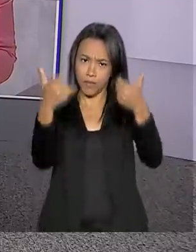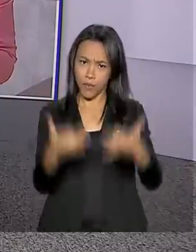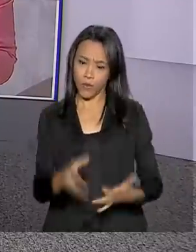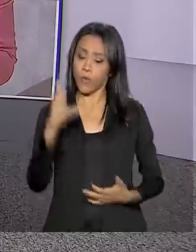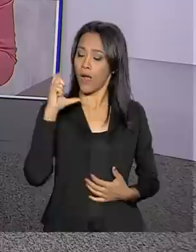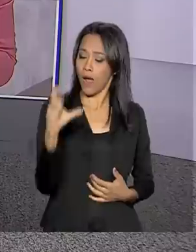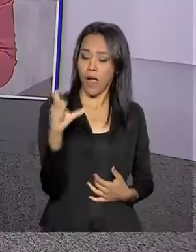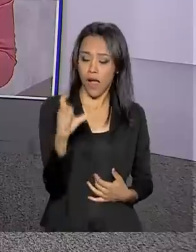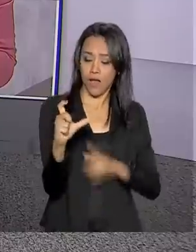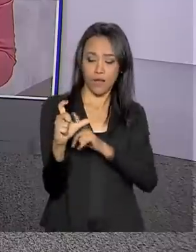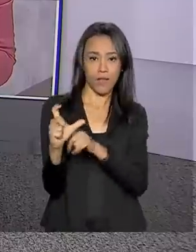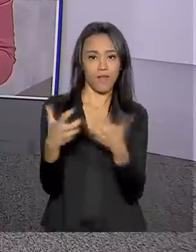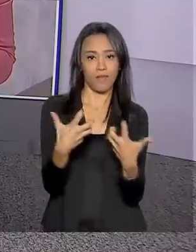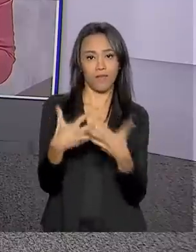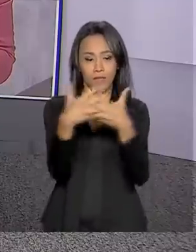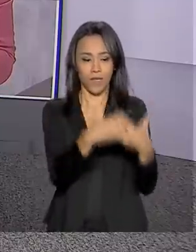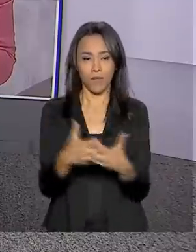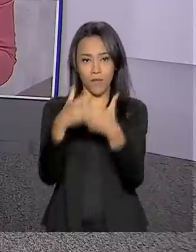caminhoneiro